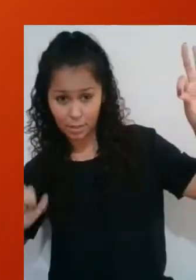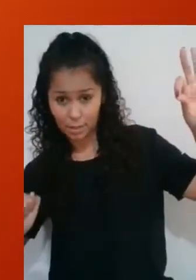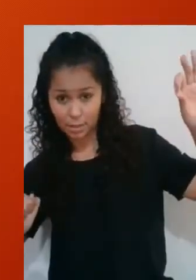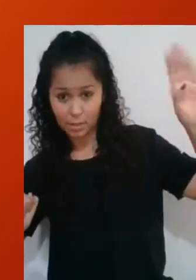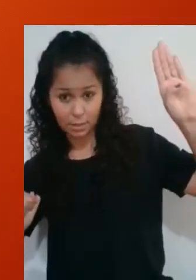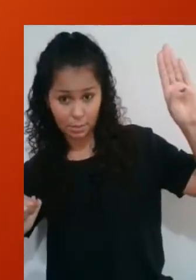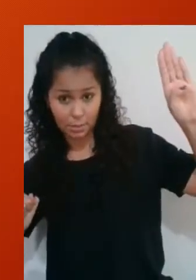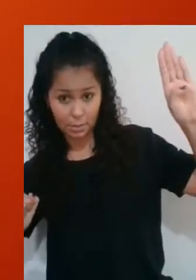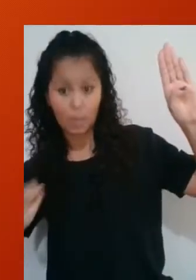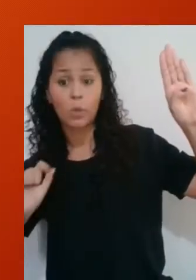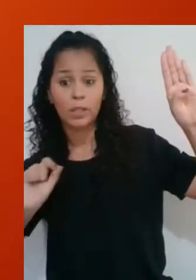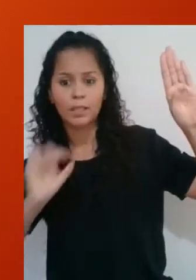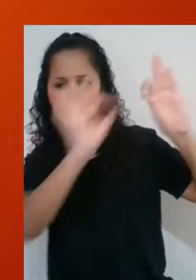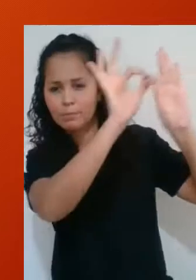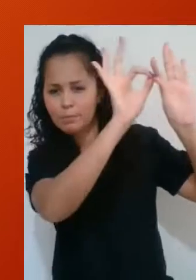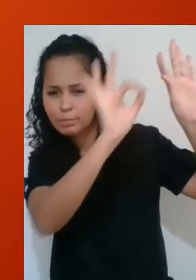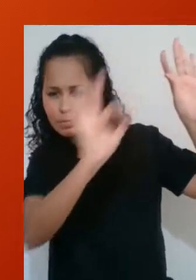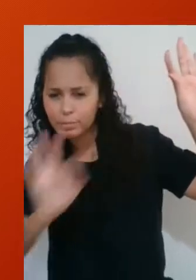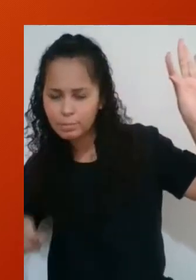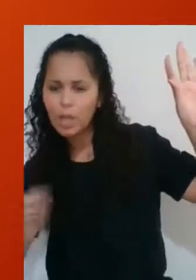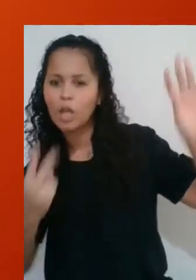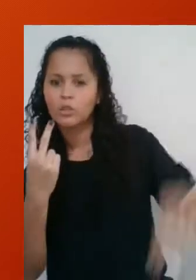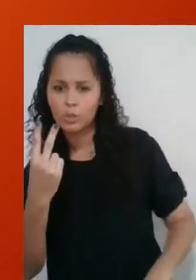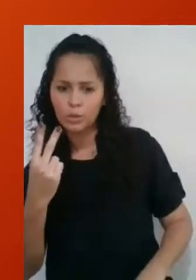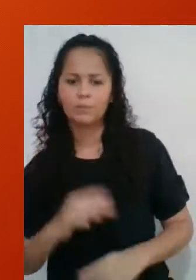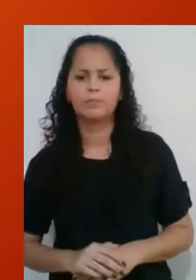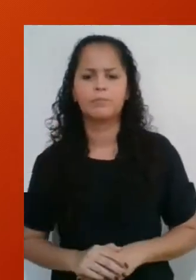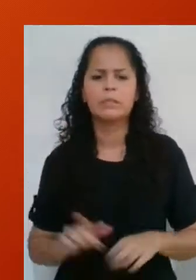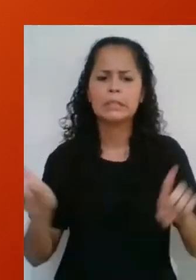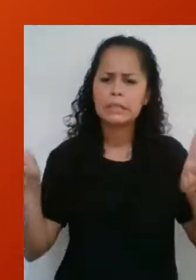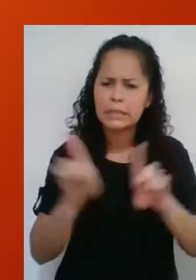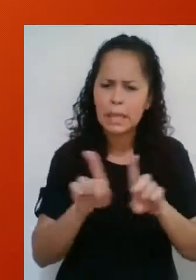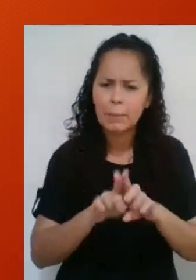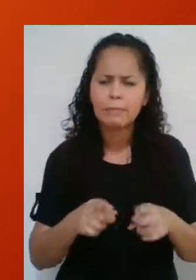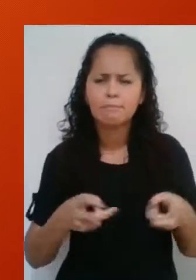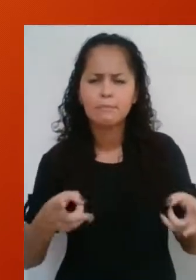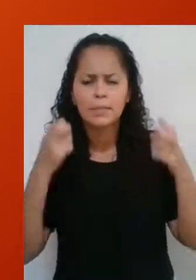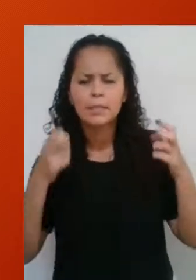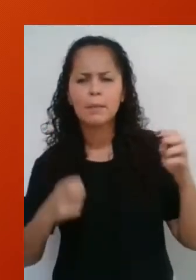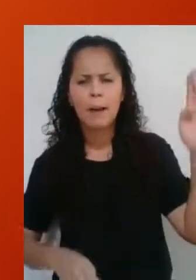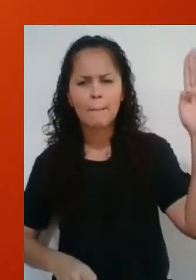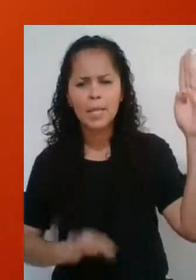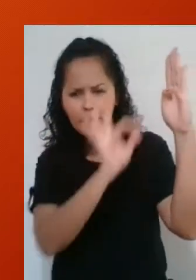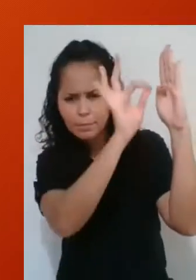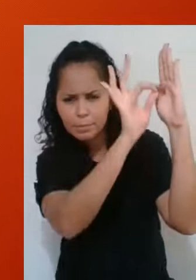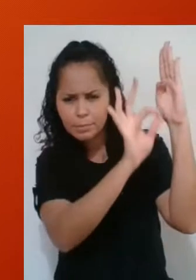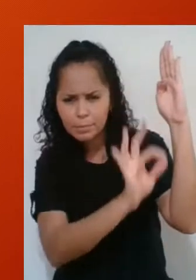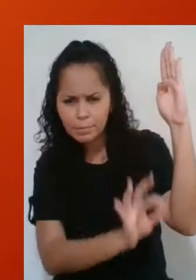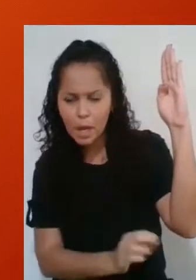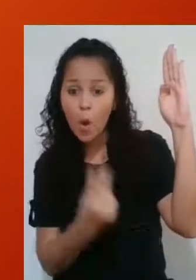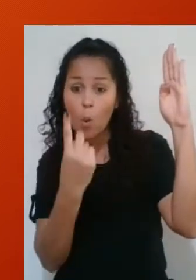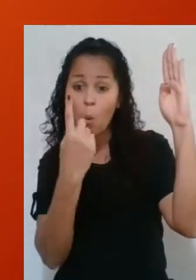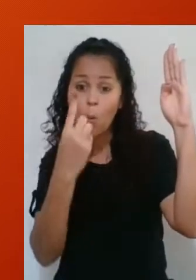à extremidade B vale 2. Imaginemos também que a altura do ponto B com relação ao solo